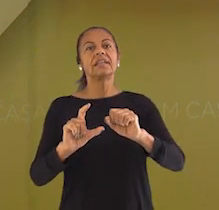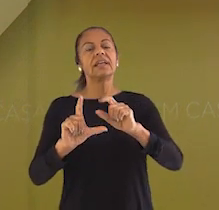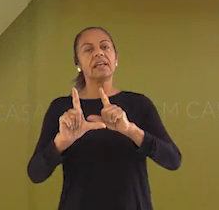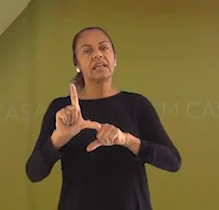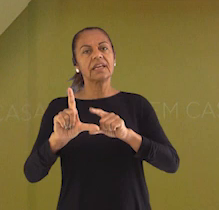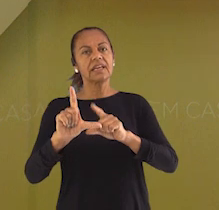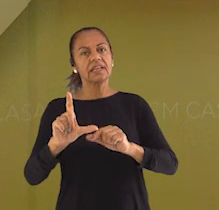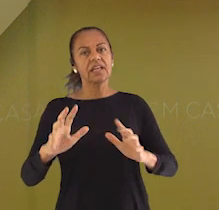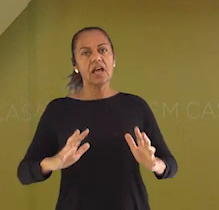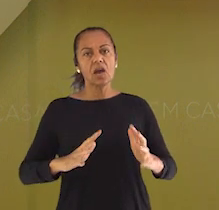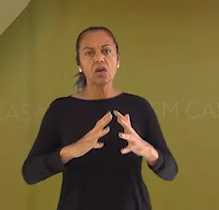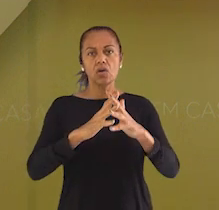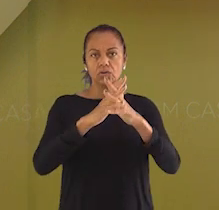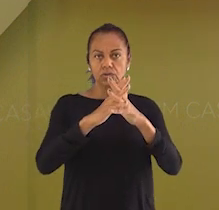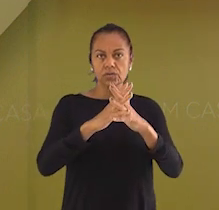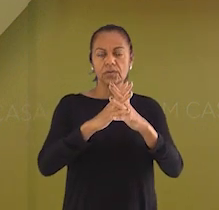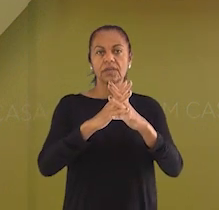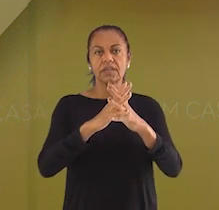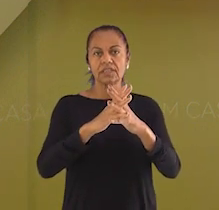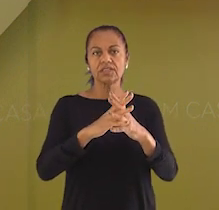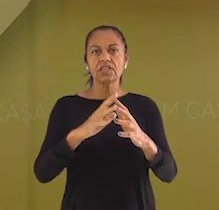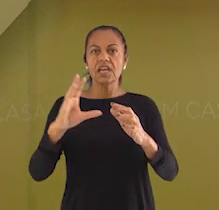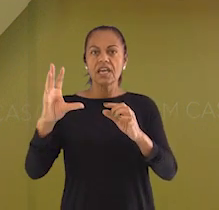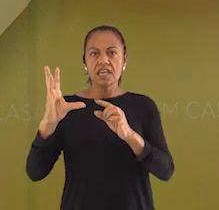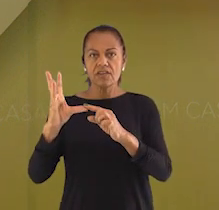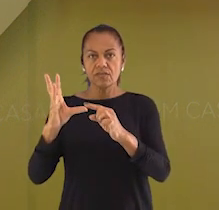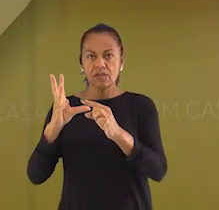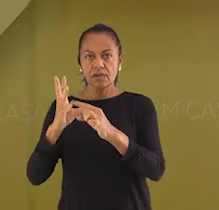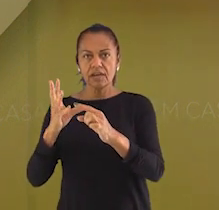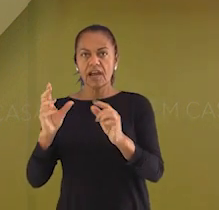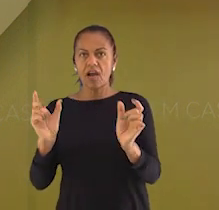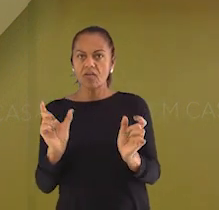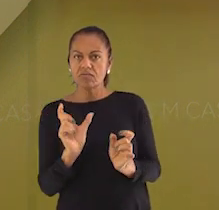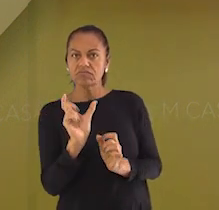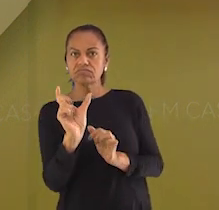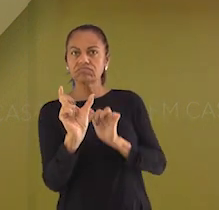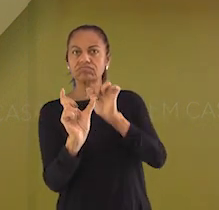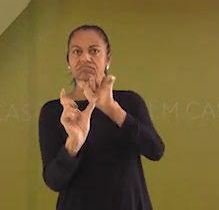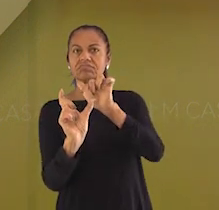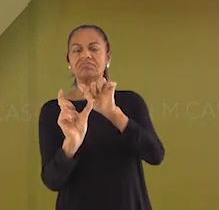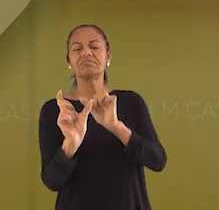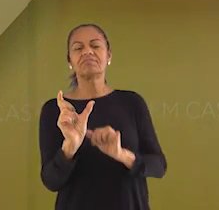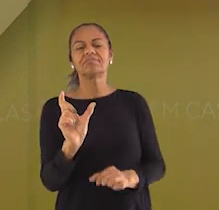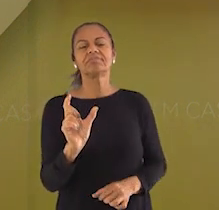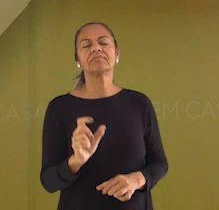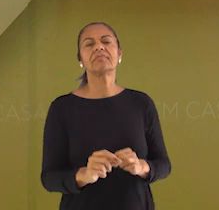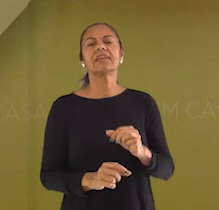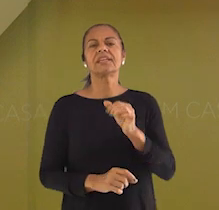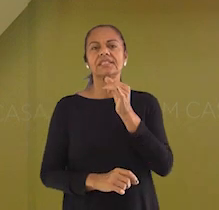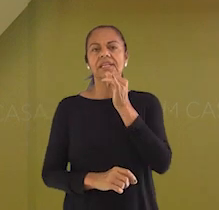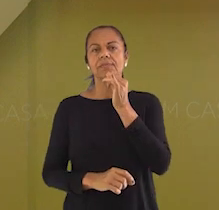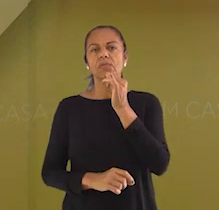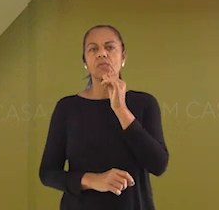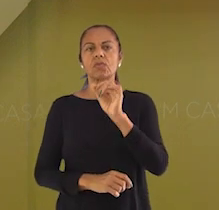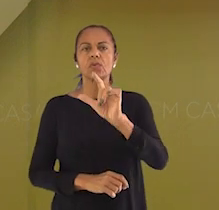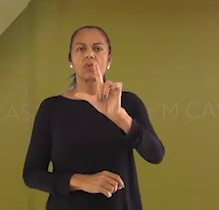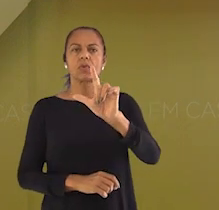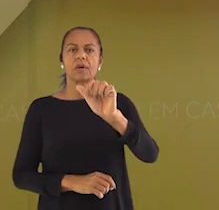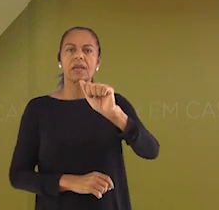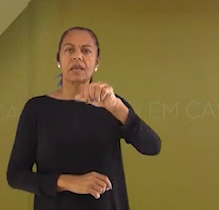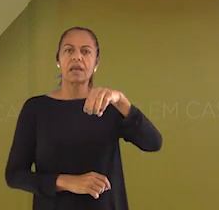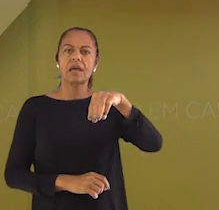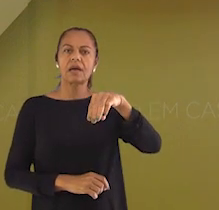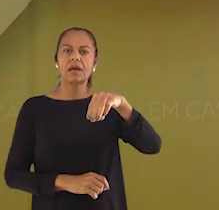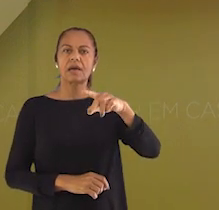sílabas forma as palavras. Vamos separar a palavra lâmpada. Lã-pa-da. Mas